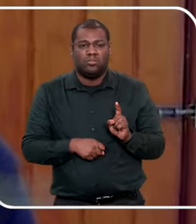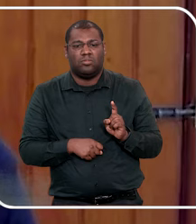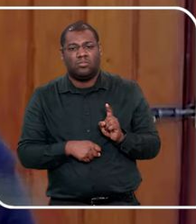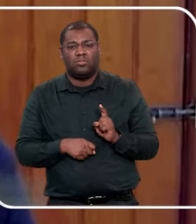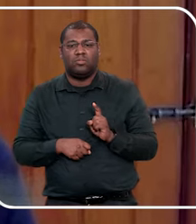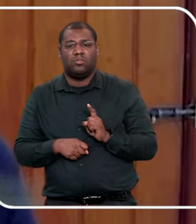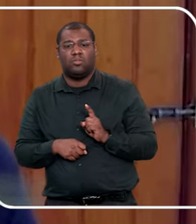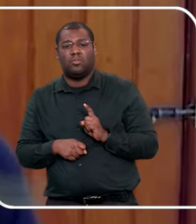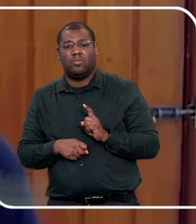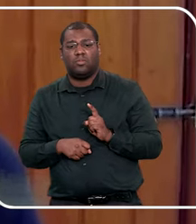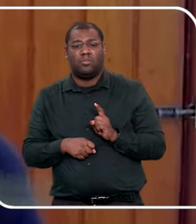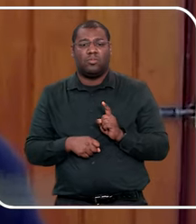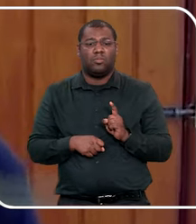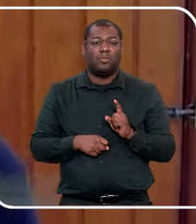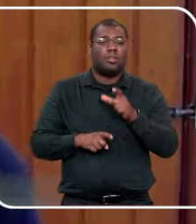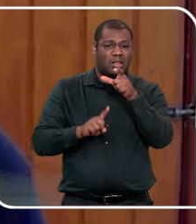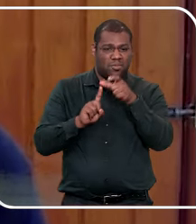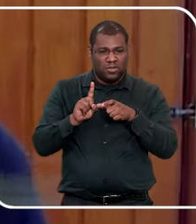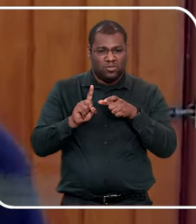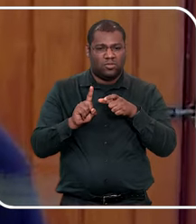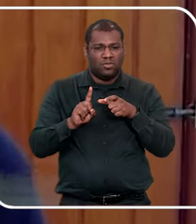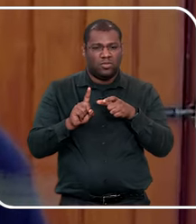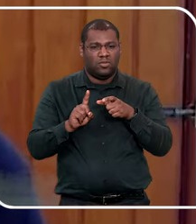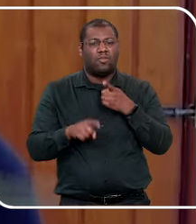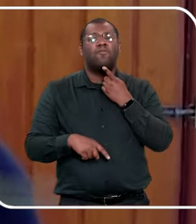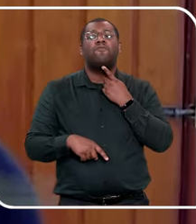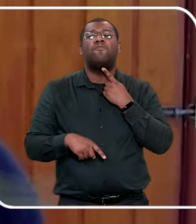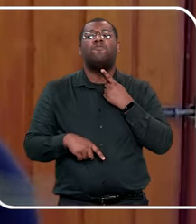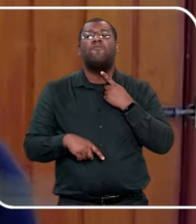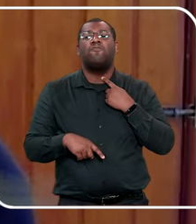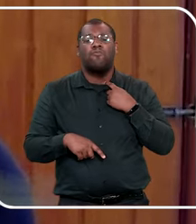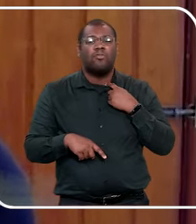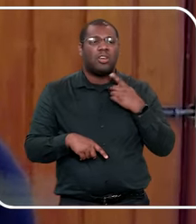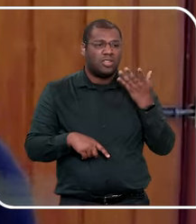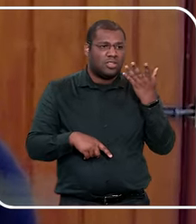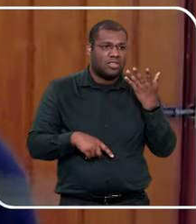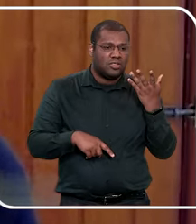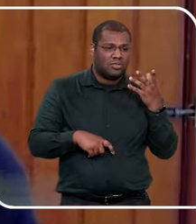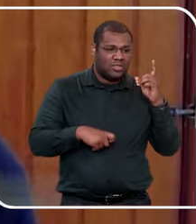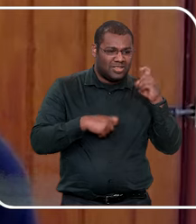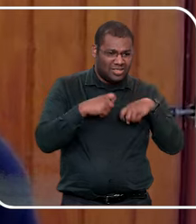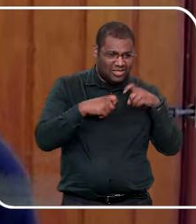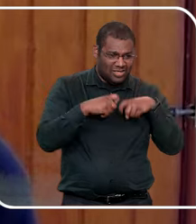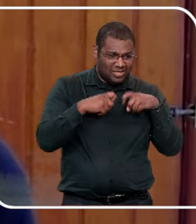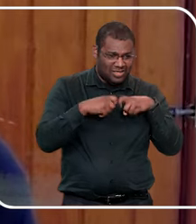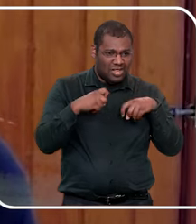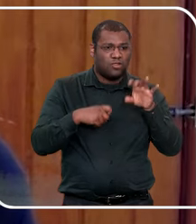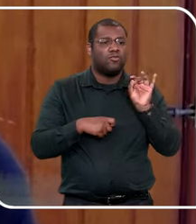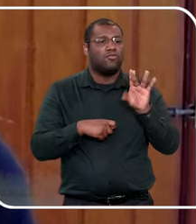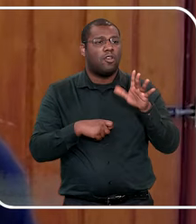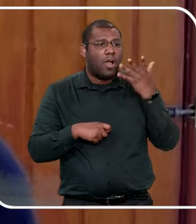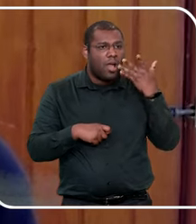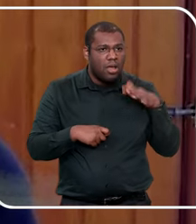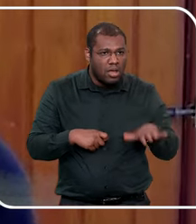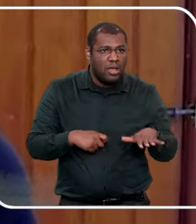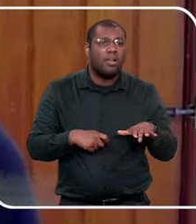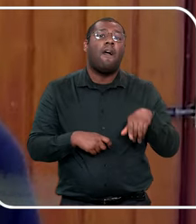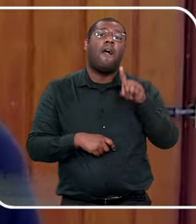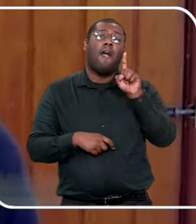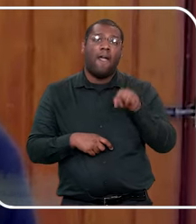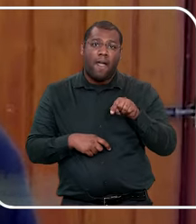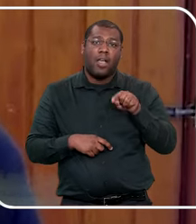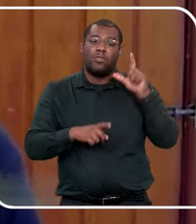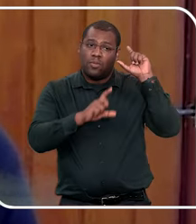você pode dizer melhor, mas ele, ele sente prazer, e desejo apenas por criança, o pedófilo. É uma doença, então, é uma condição física.